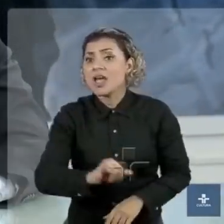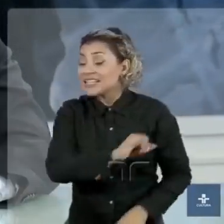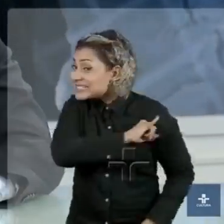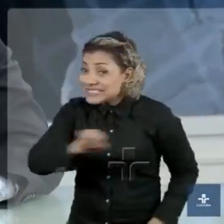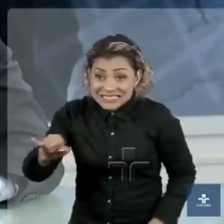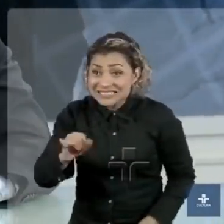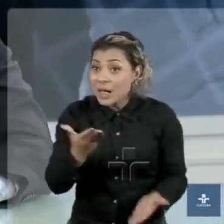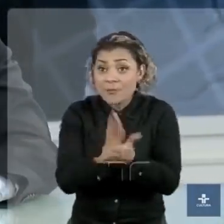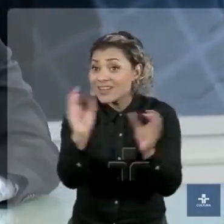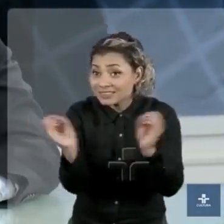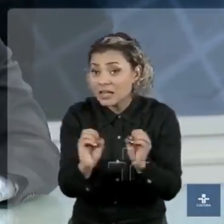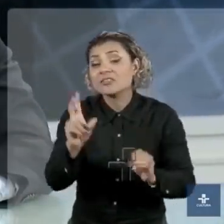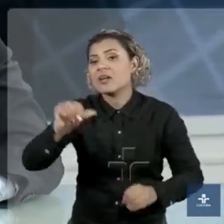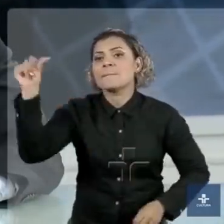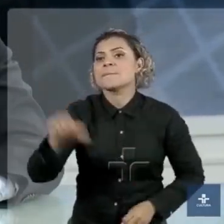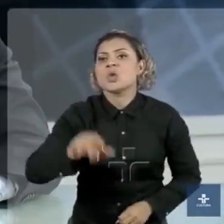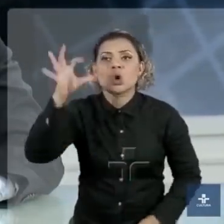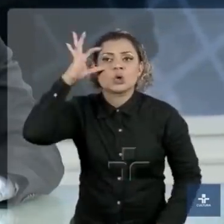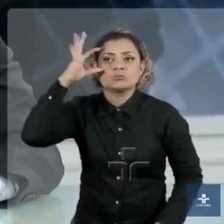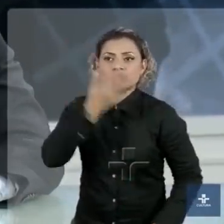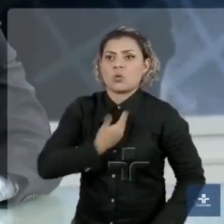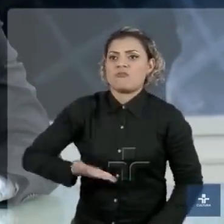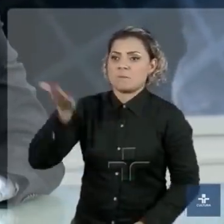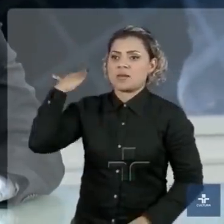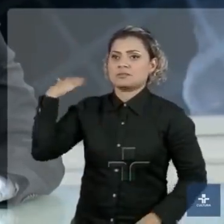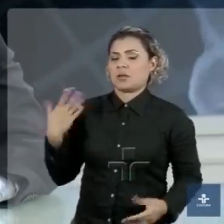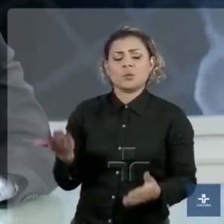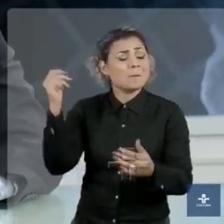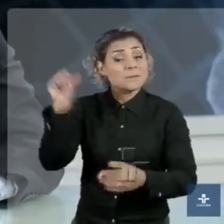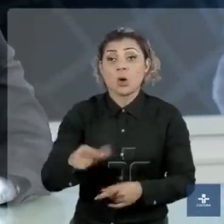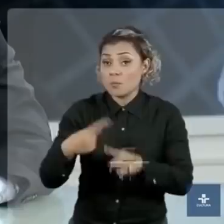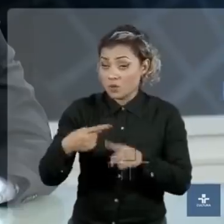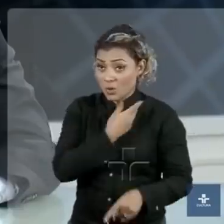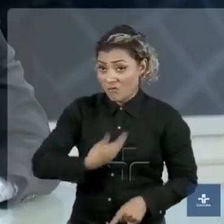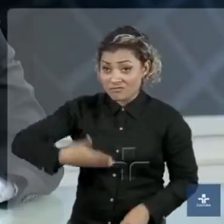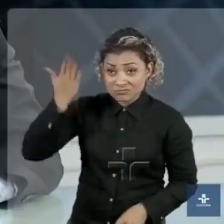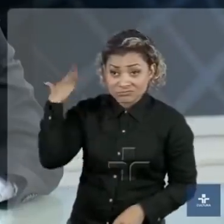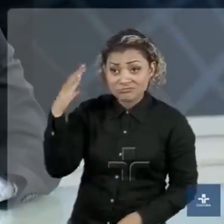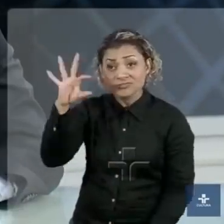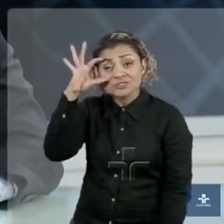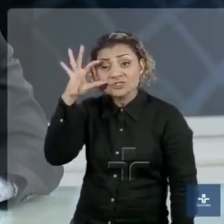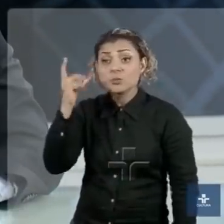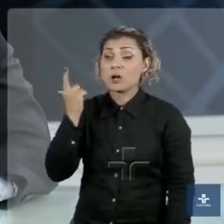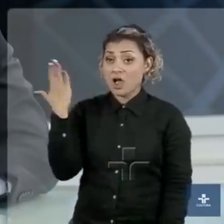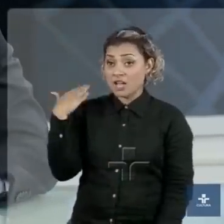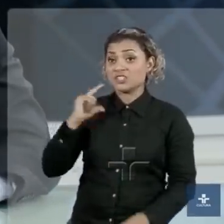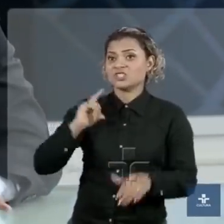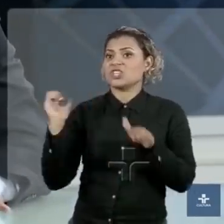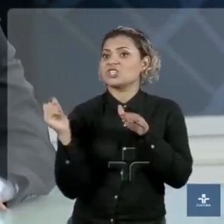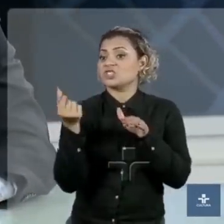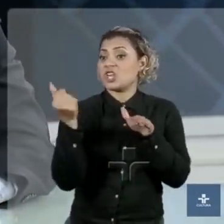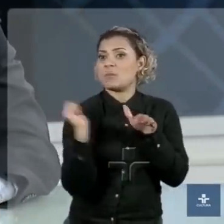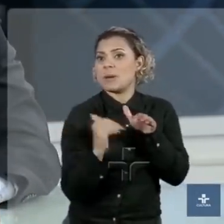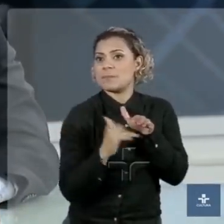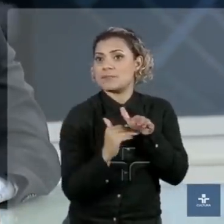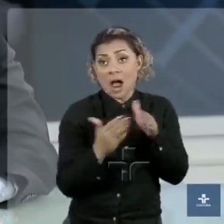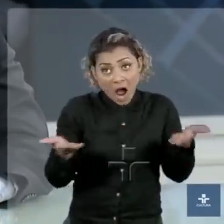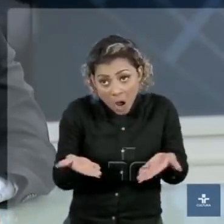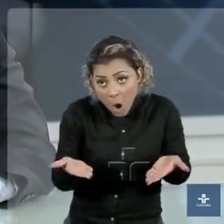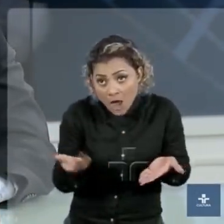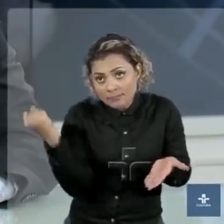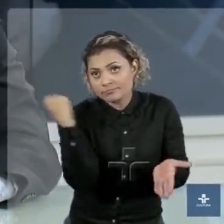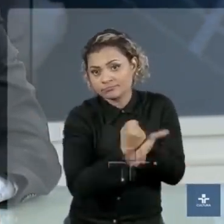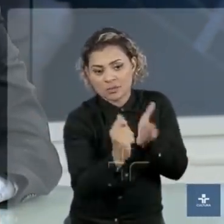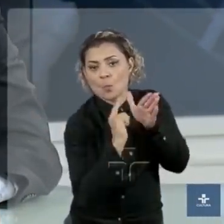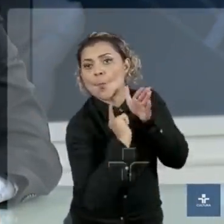pior do que a do governo Dilma se a gente não aprovar a reforma previdenciária. Porque o governo Dilma ainda tinha vantagem de ter certo dinheiro em caixa. Coisa que agora o governo Jair